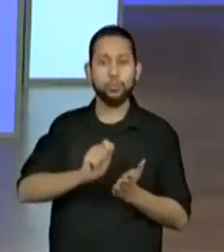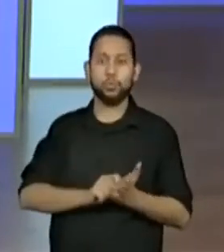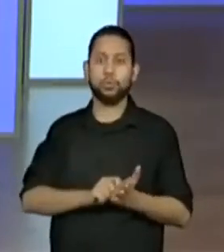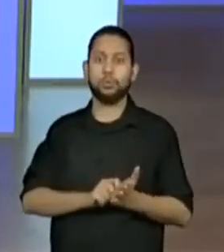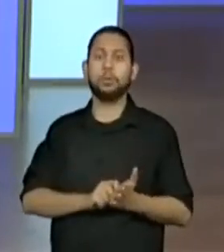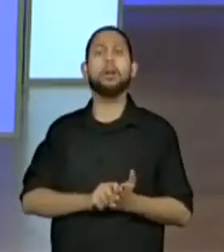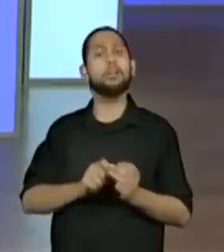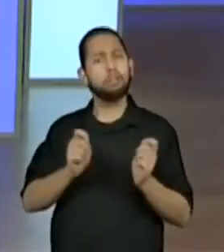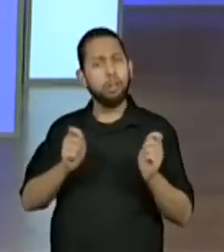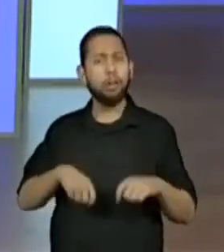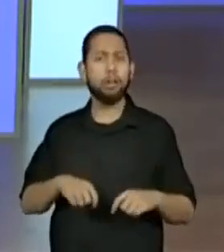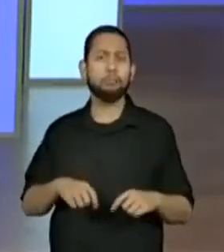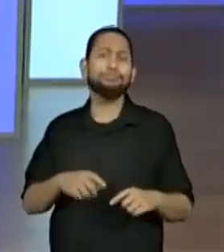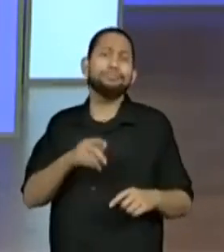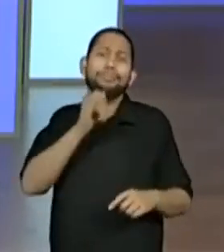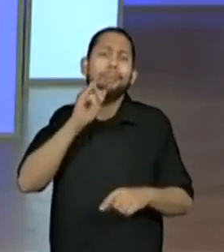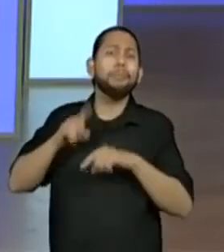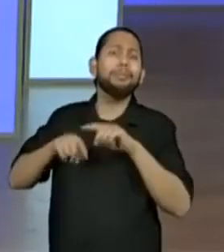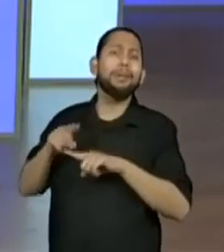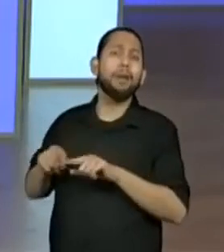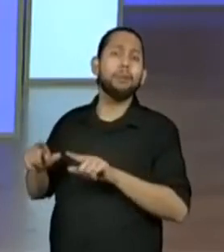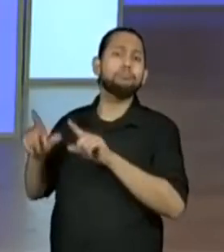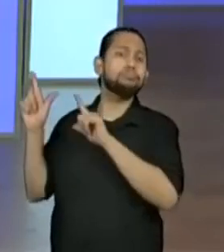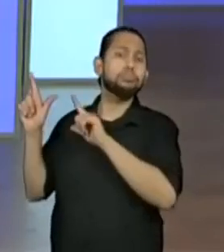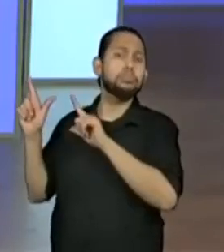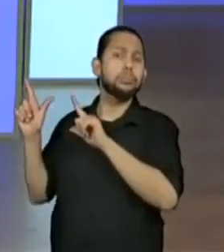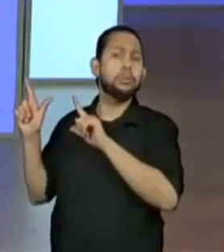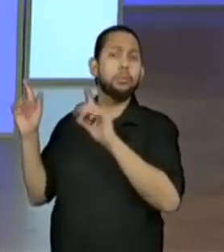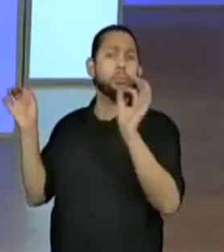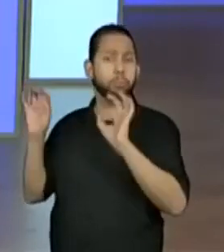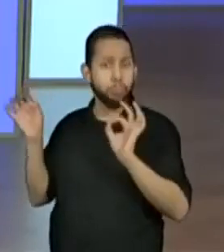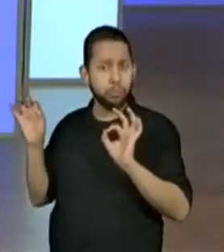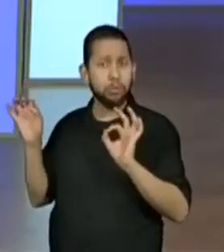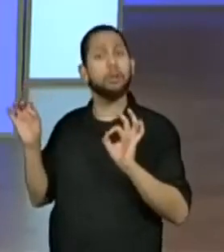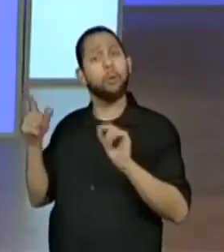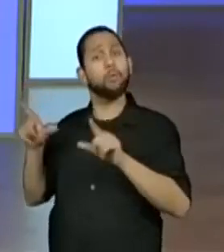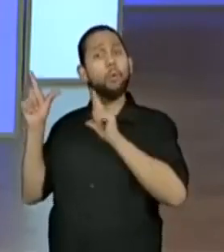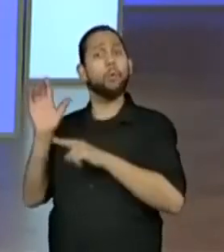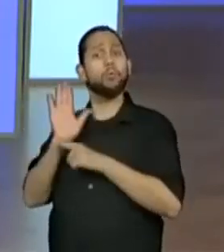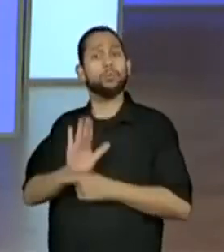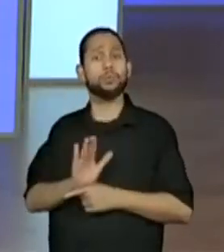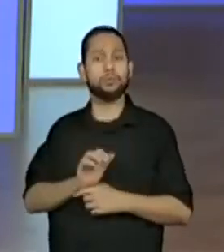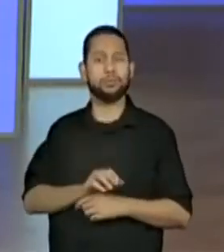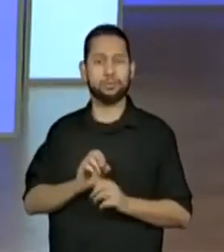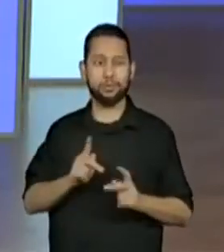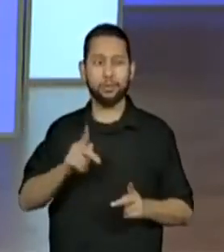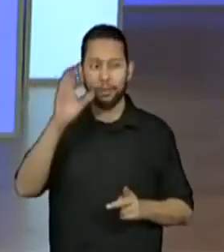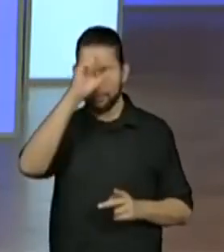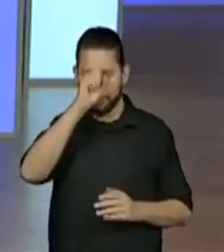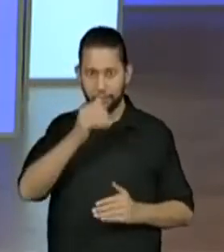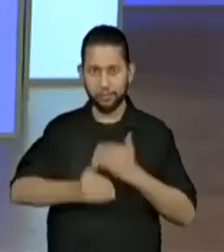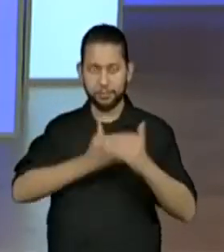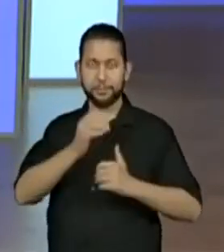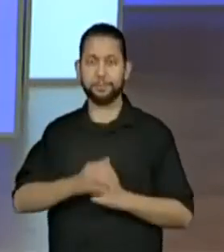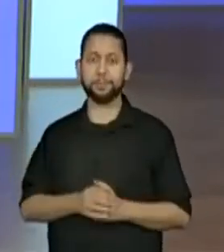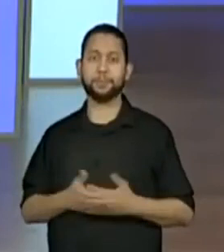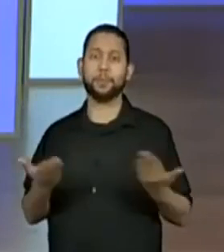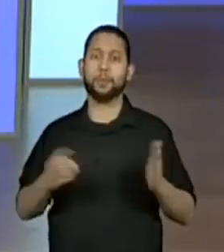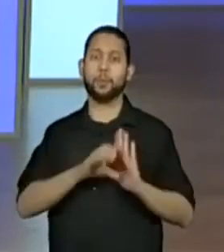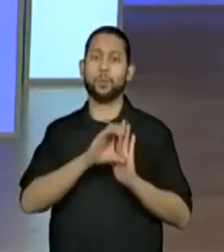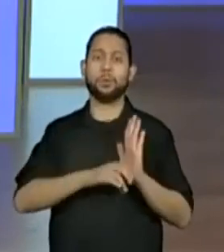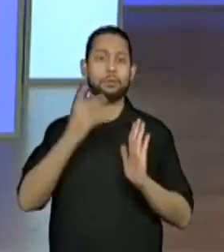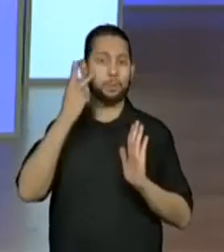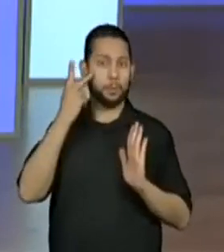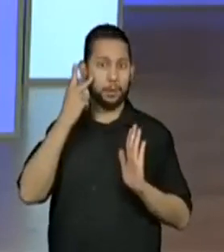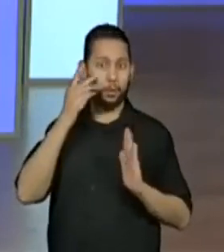possível, sempre é possível aprender. Vamos juntos então descobrir a habilidade do currículo paulista sobre a